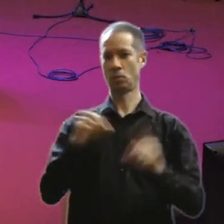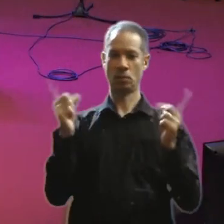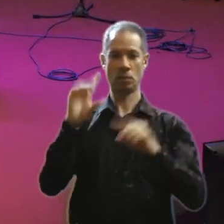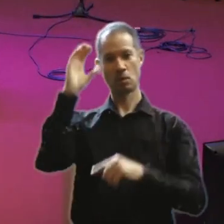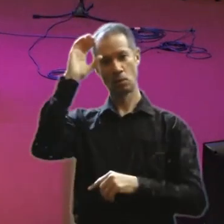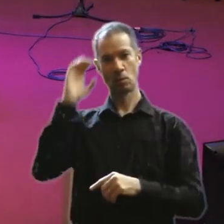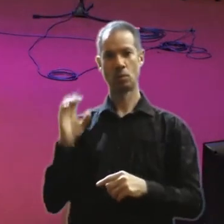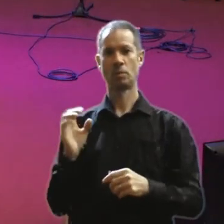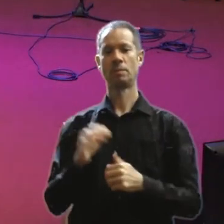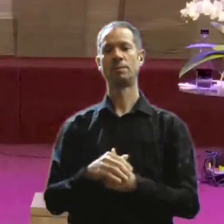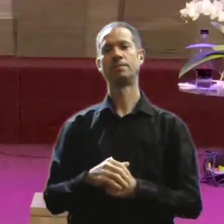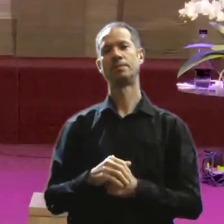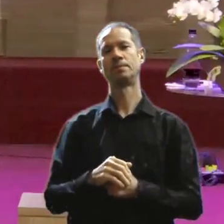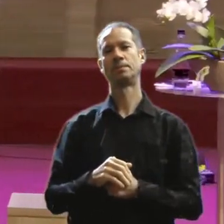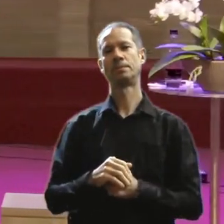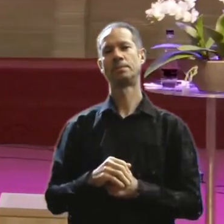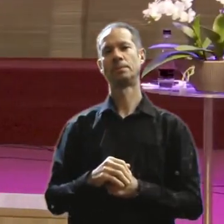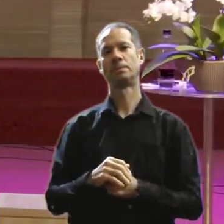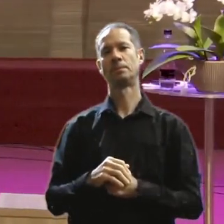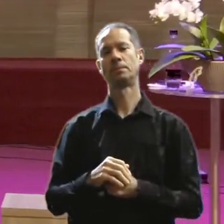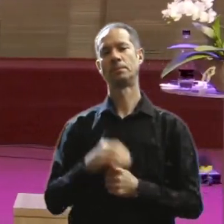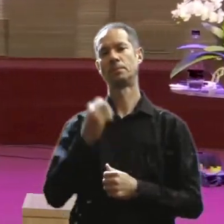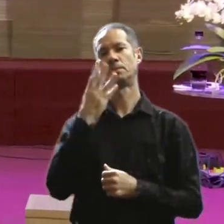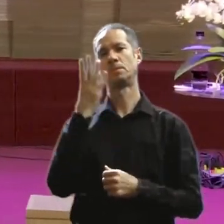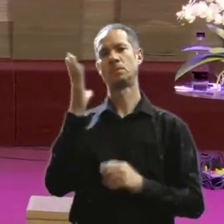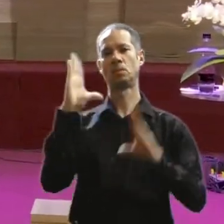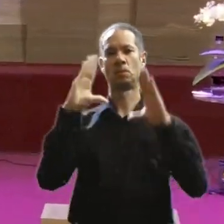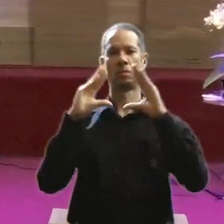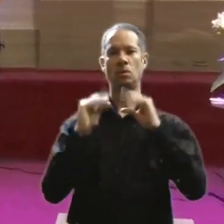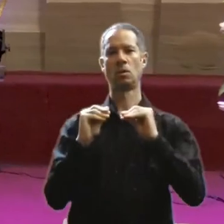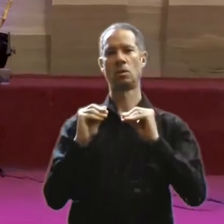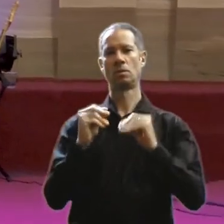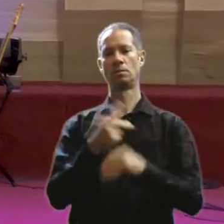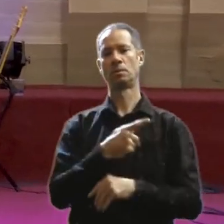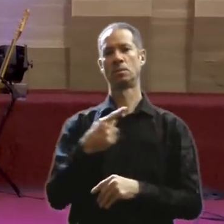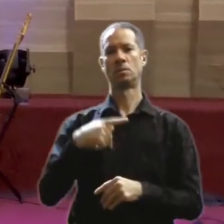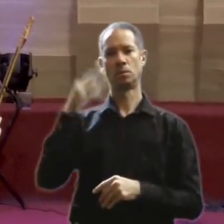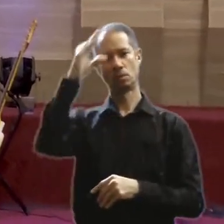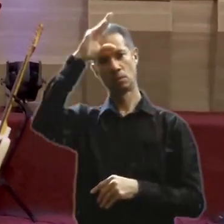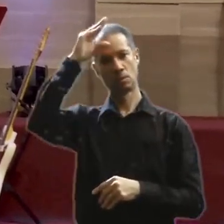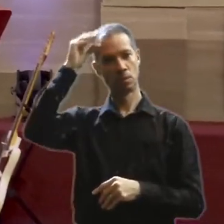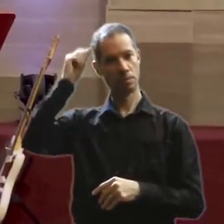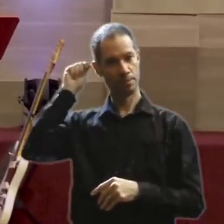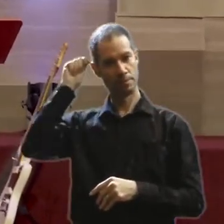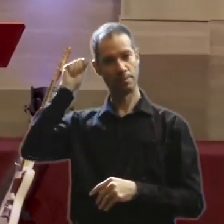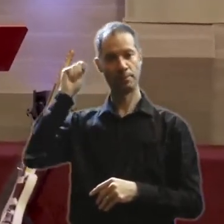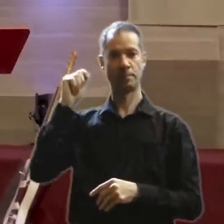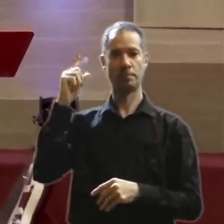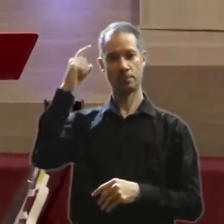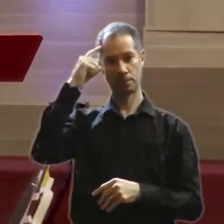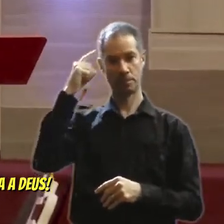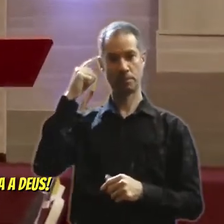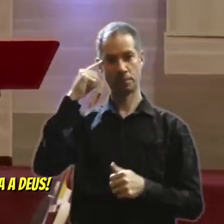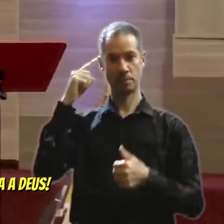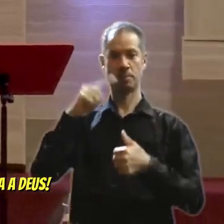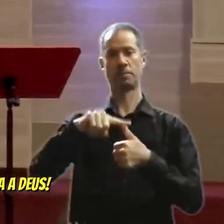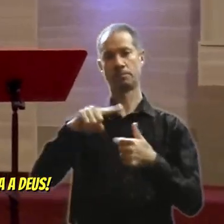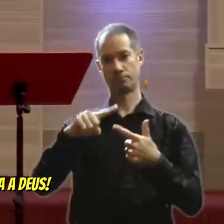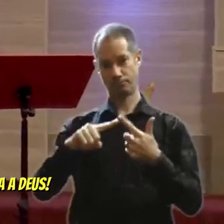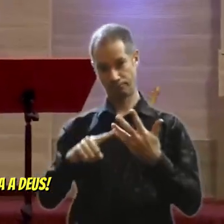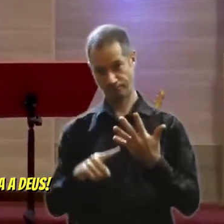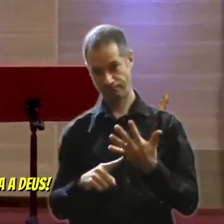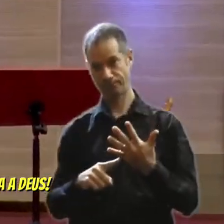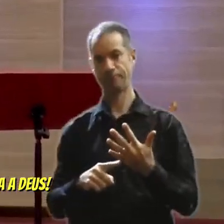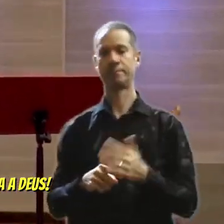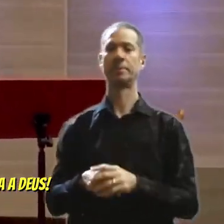José de Curitiba. Boa noite, pastor Wavson, pastor Luiz Wagner. Mudaram